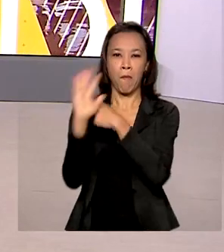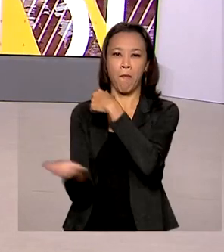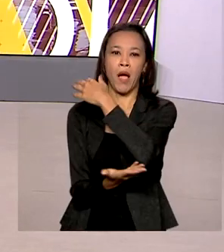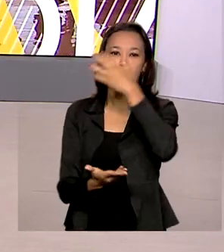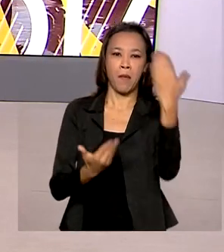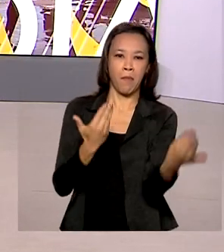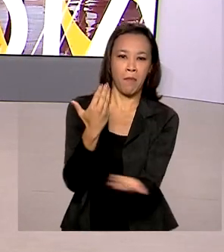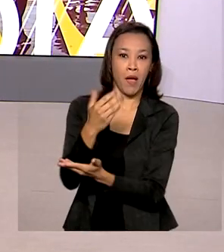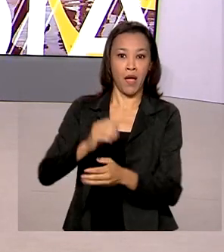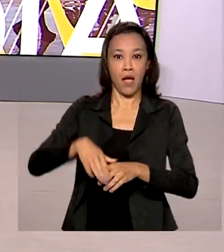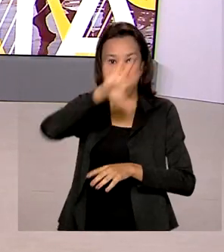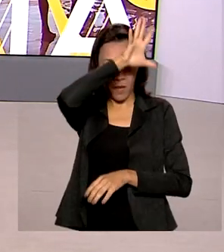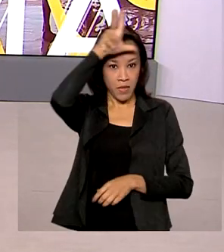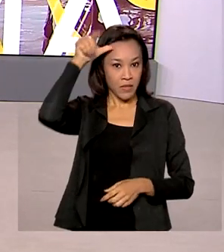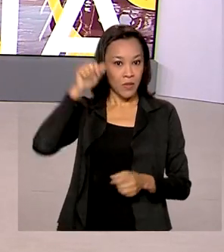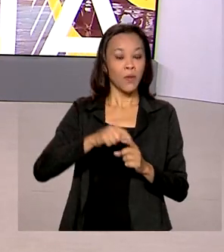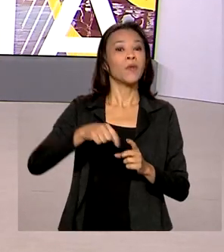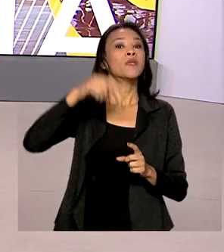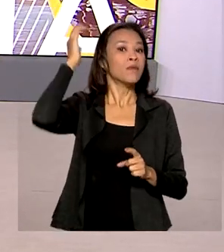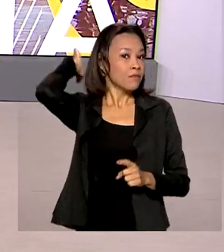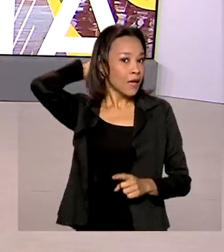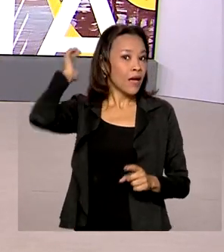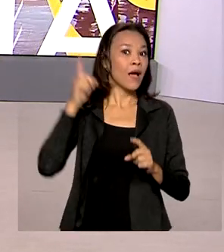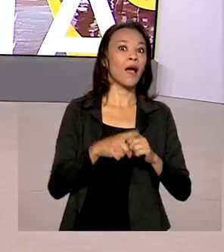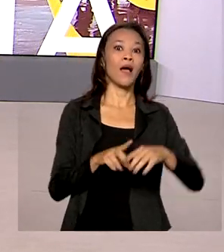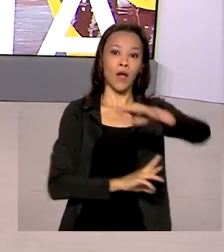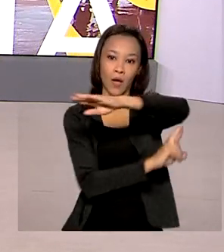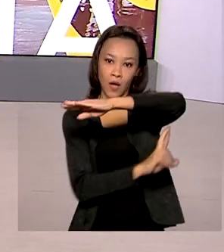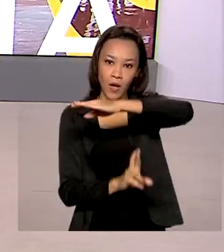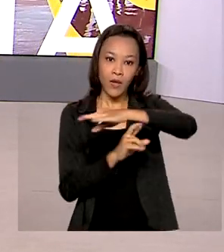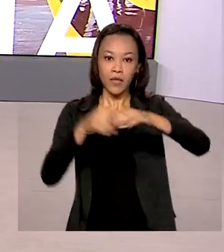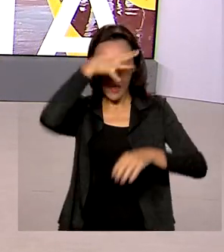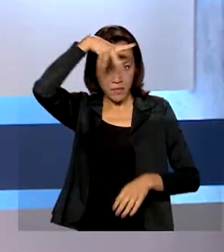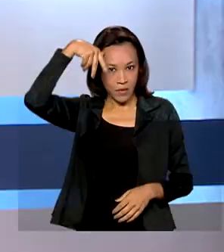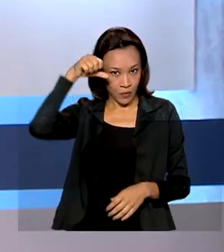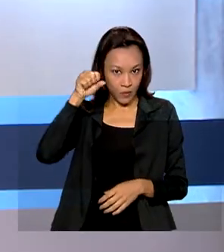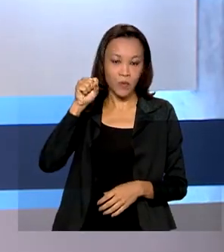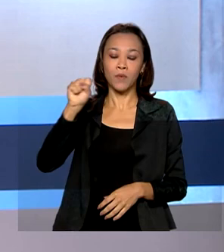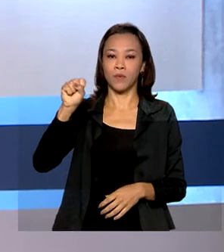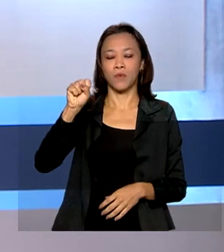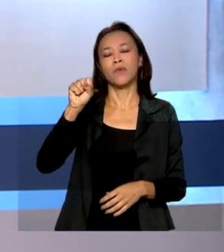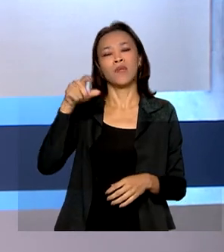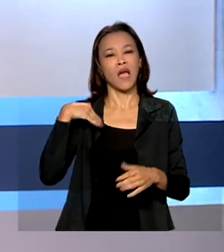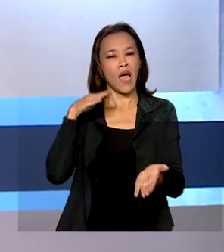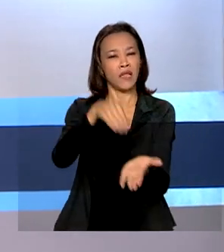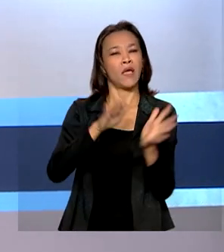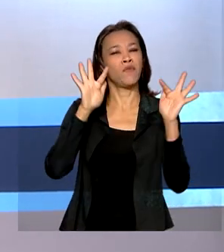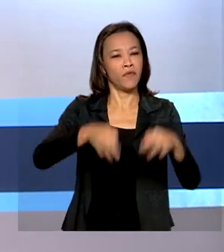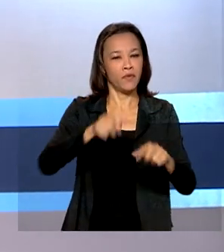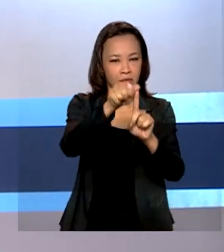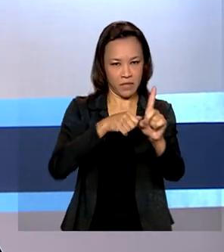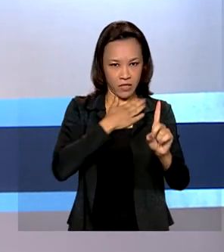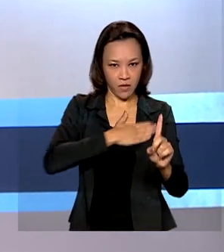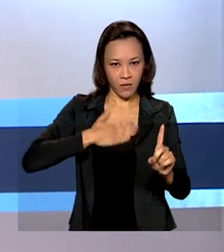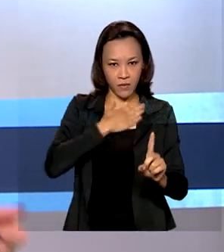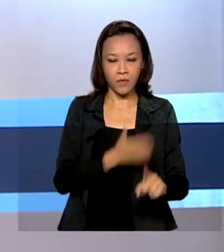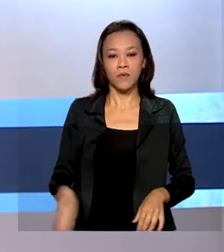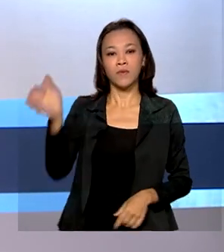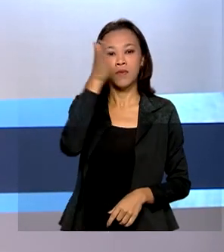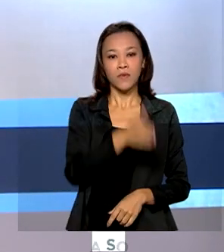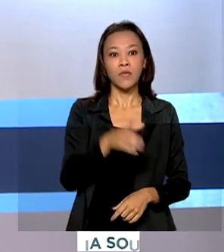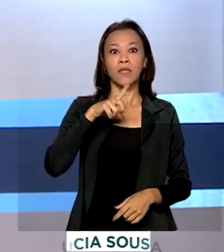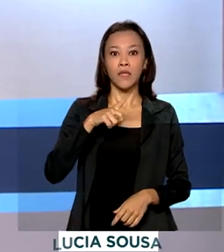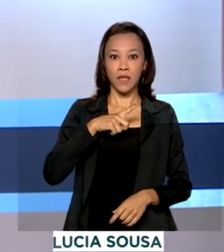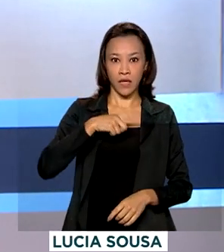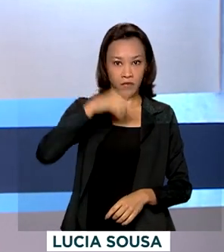Amazonas, Pará, Rondônia e Mato Grosso, e vai até o fim de agosto. No Pará, a ação integrada é realizada em